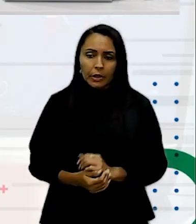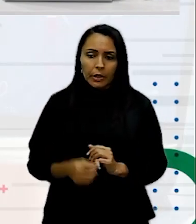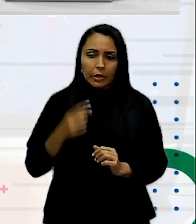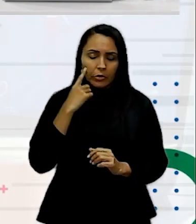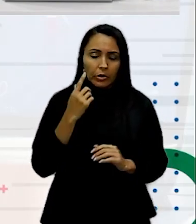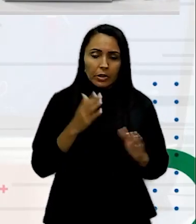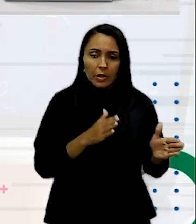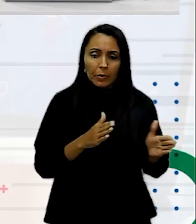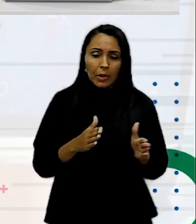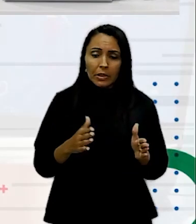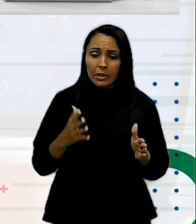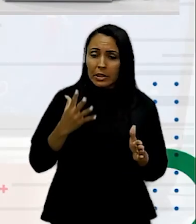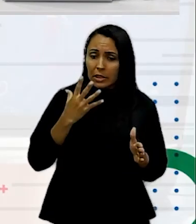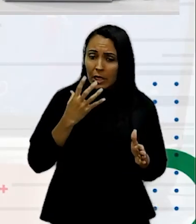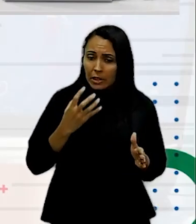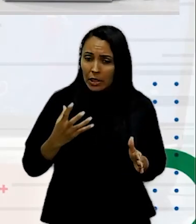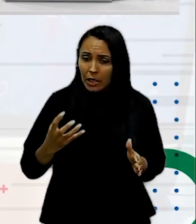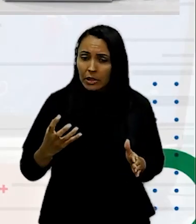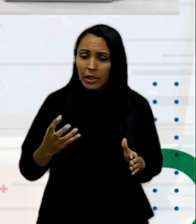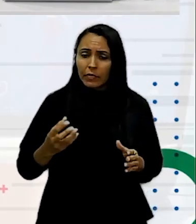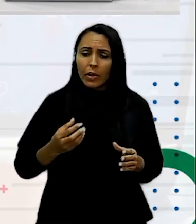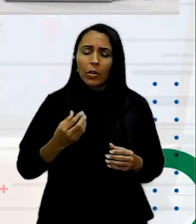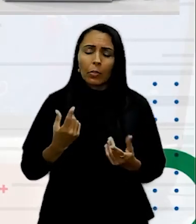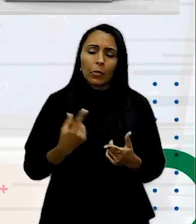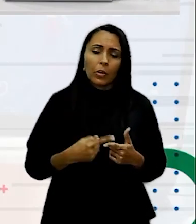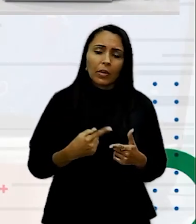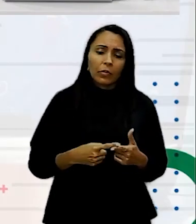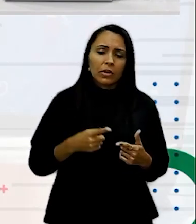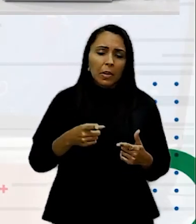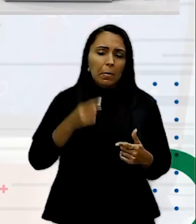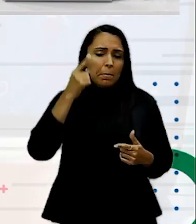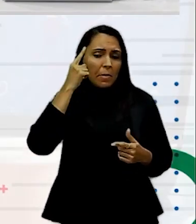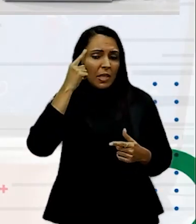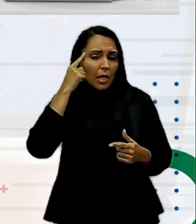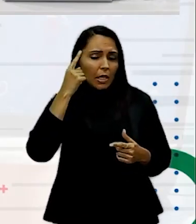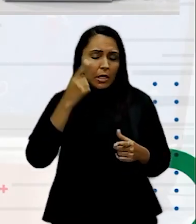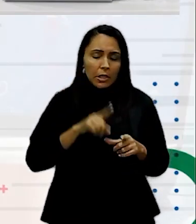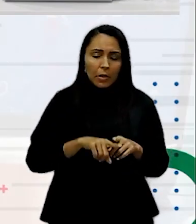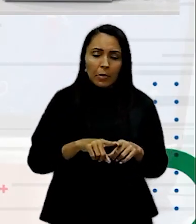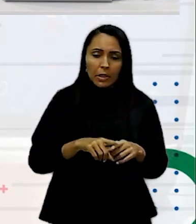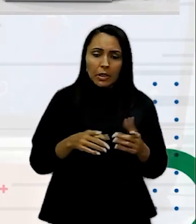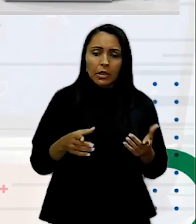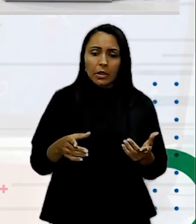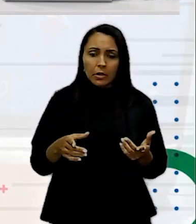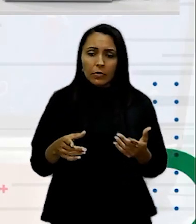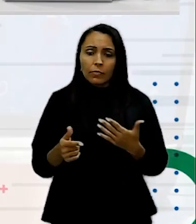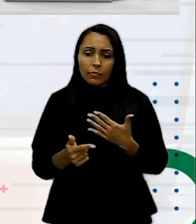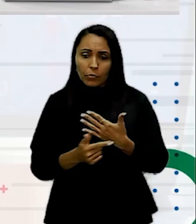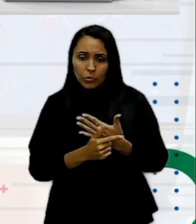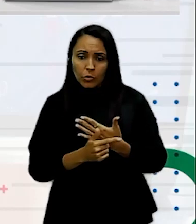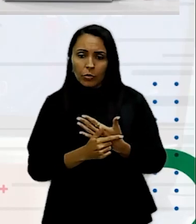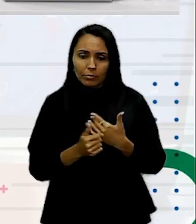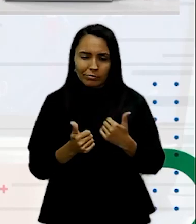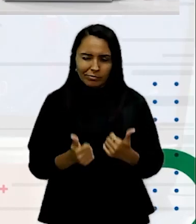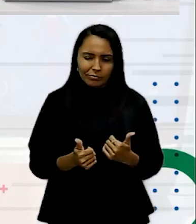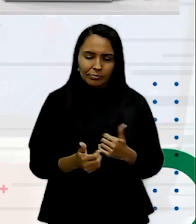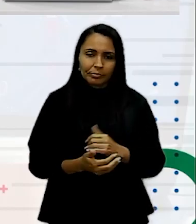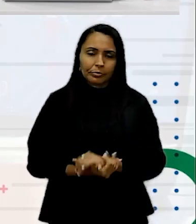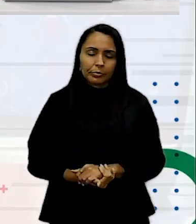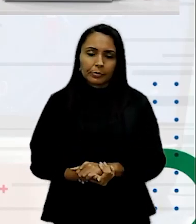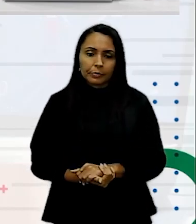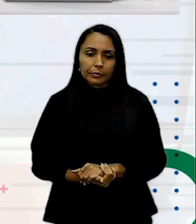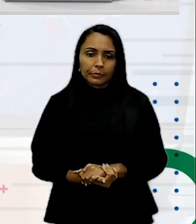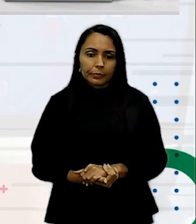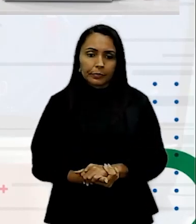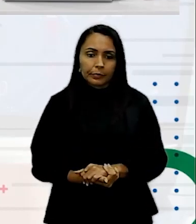De ser atrativo Por que você Pensaria Que ele também Funciona Certo? Então